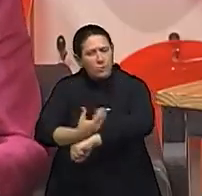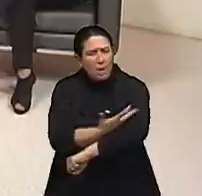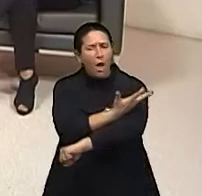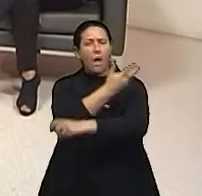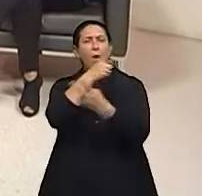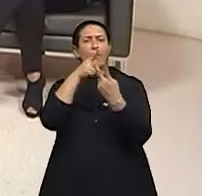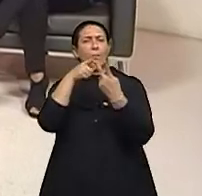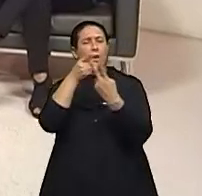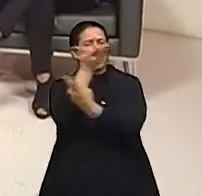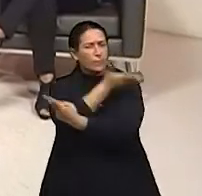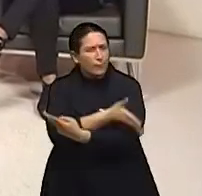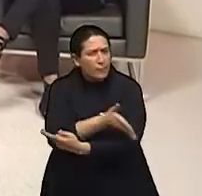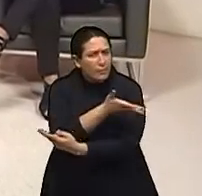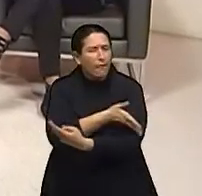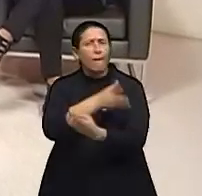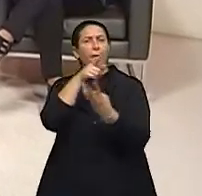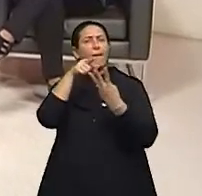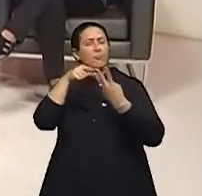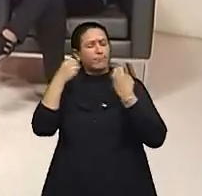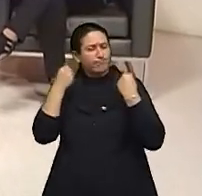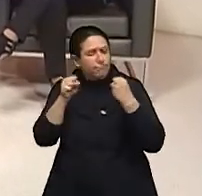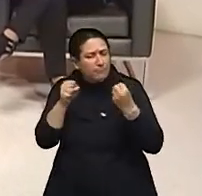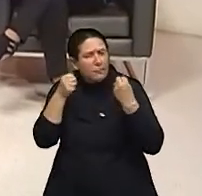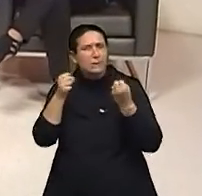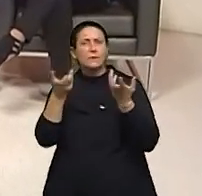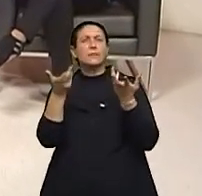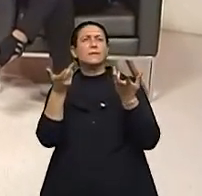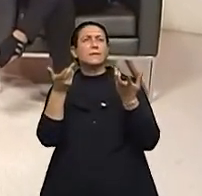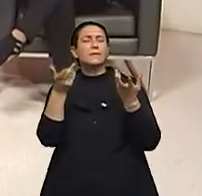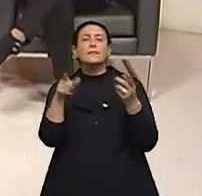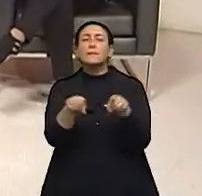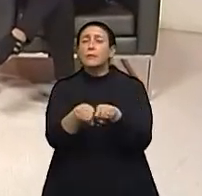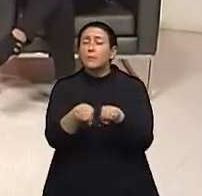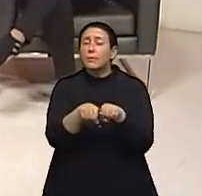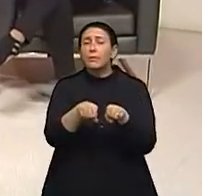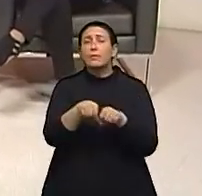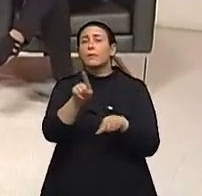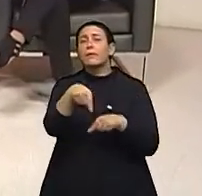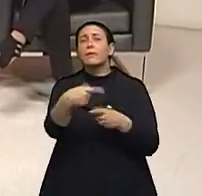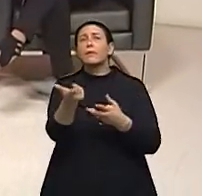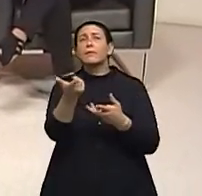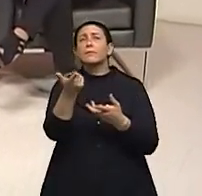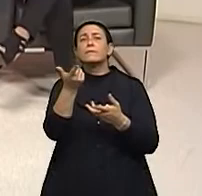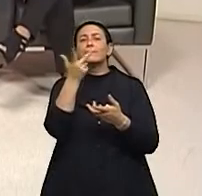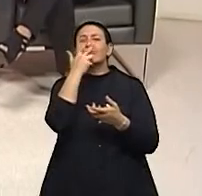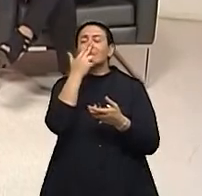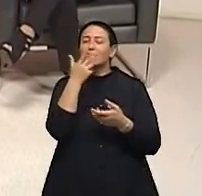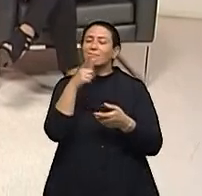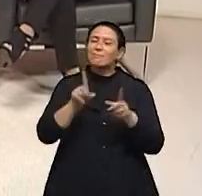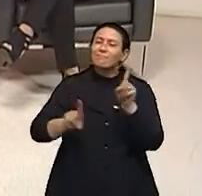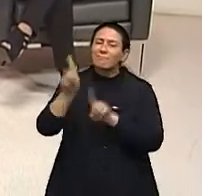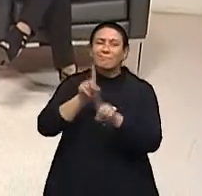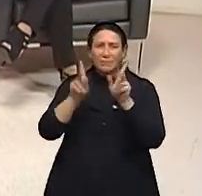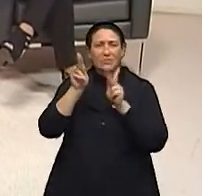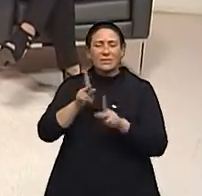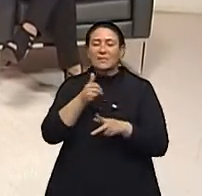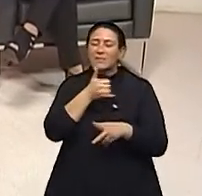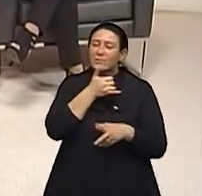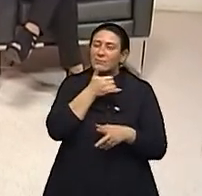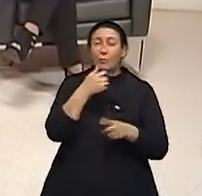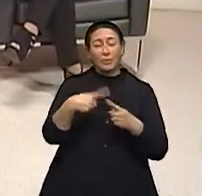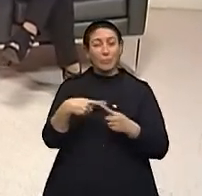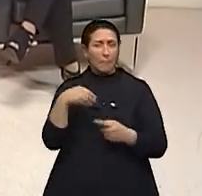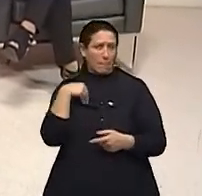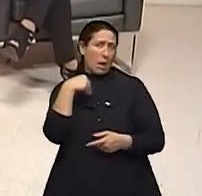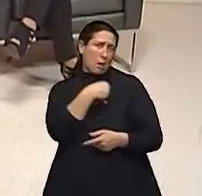exercício, na questão, inclusive, de dar aquele colo que muitas vezes o médico